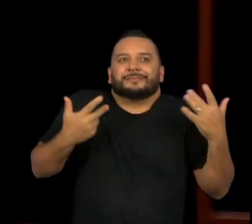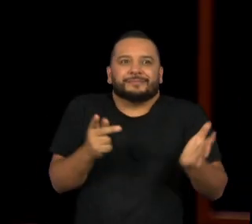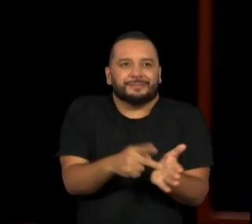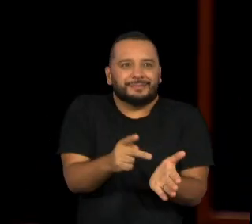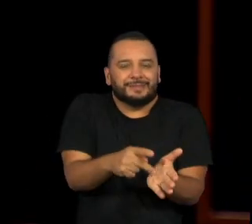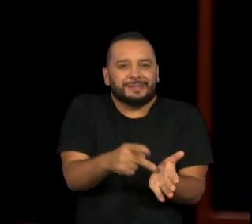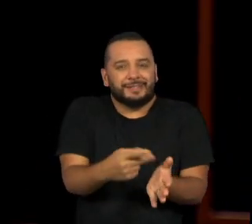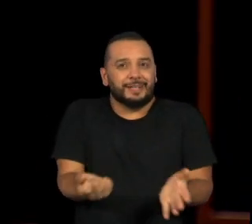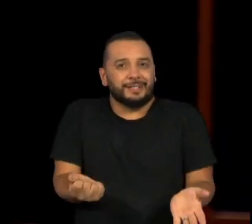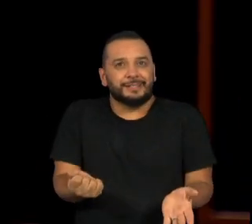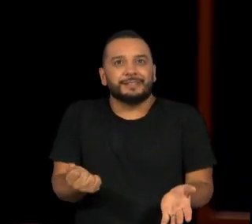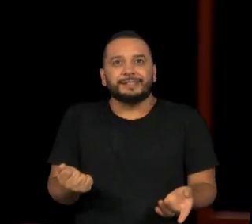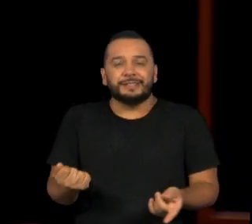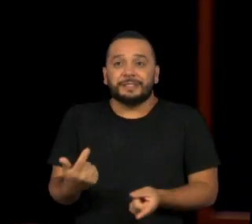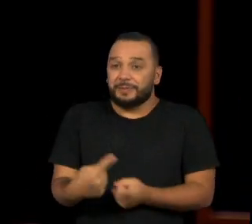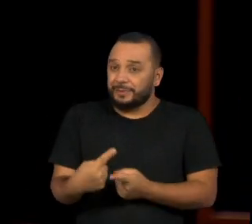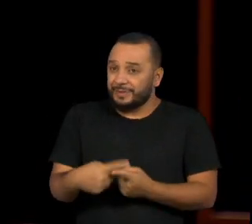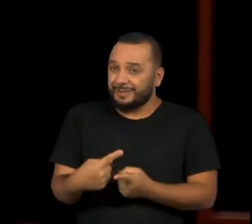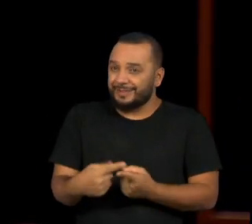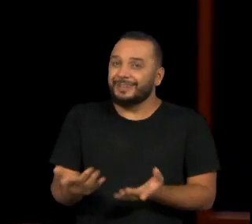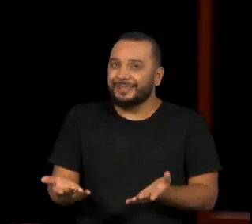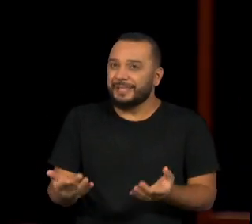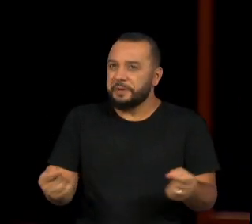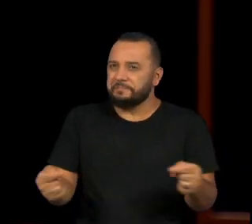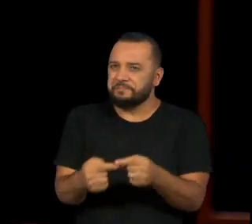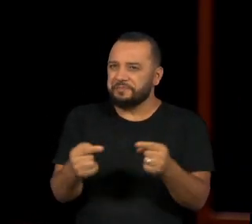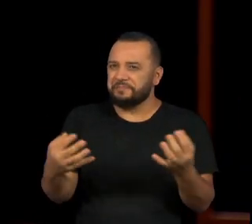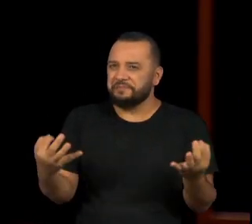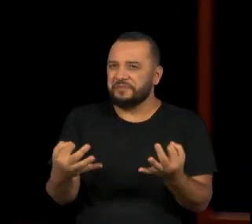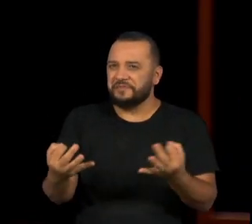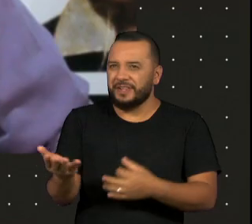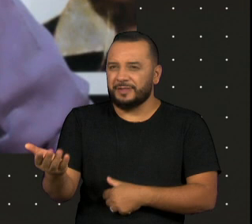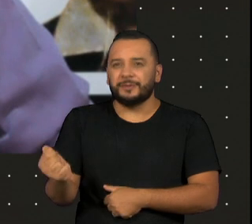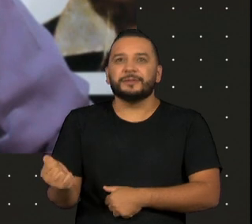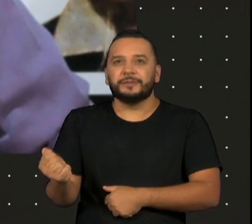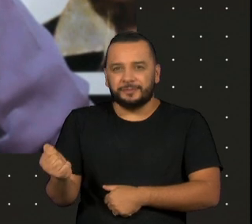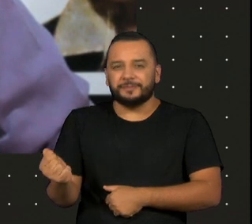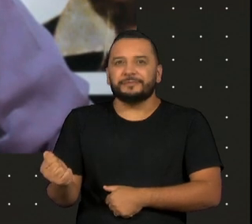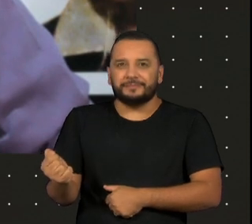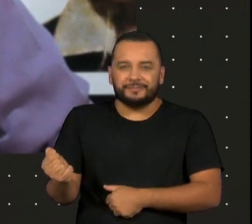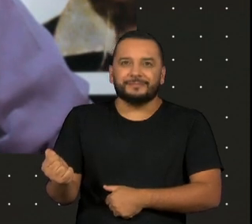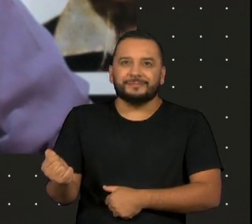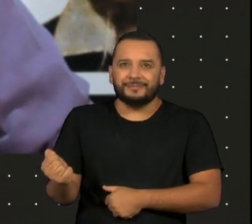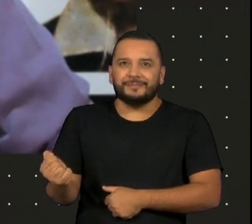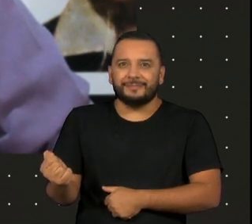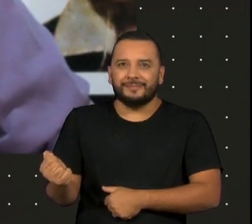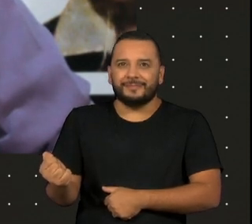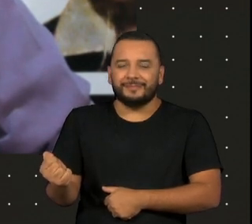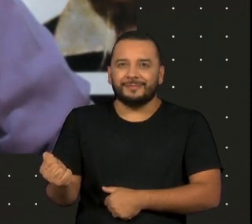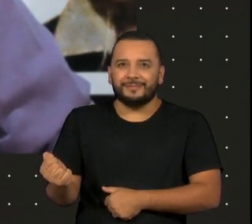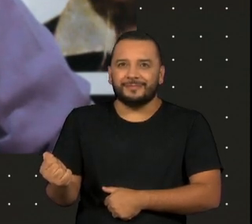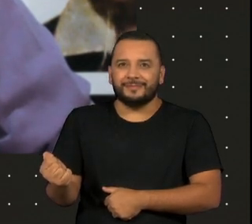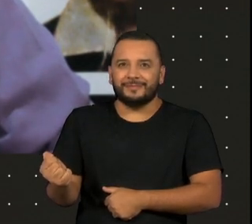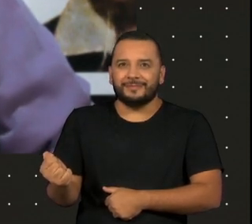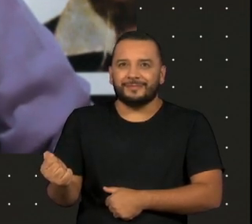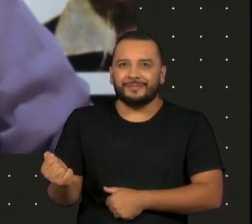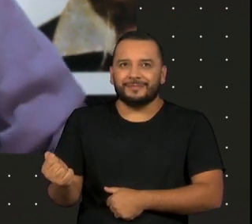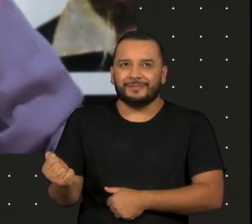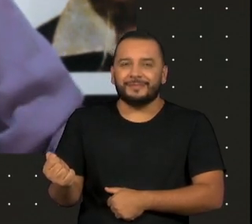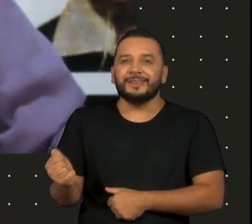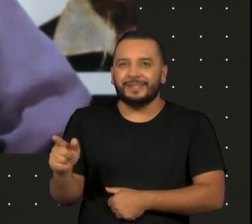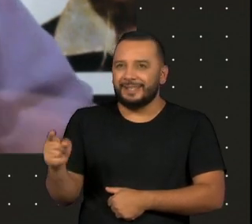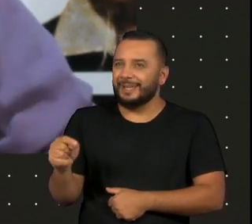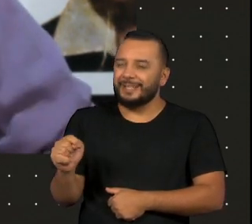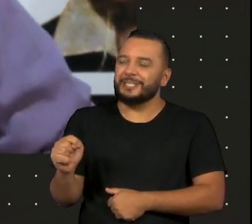um texto que eu estou fazendo aqui agora, ele, né? Diana. e ele pegou,